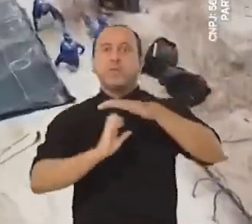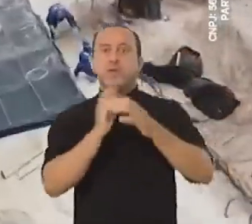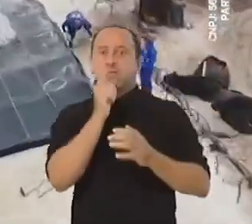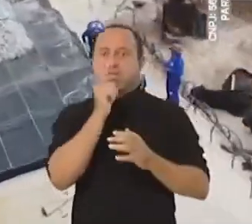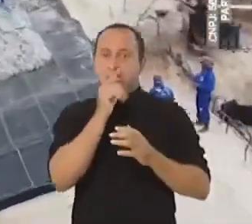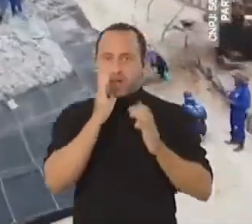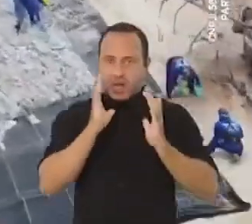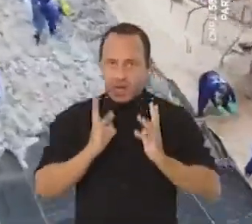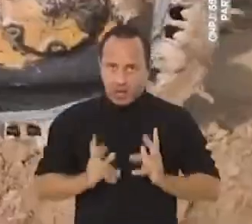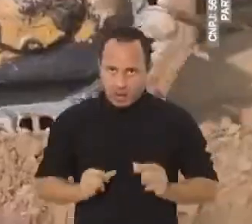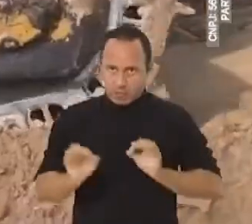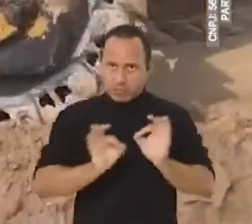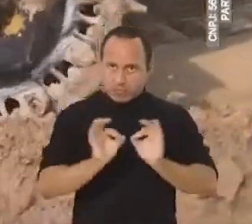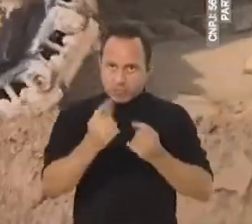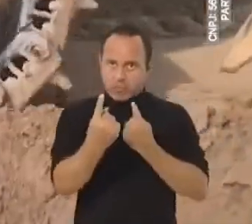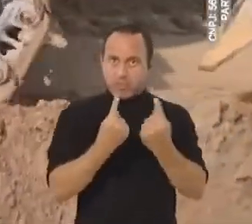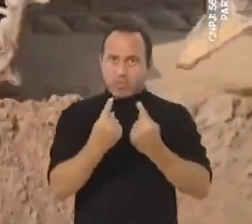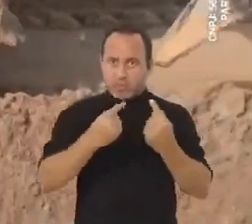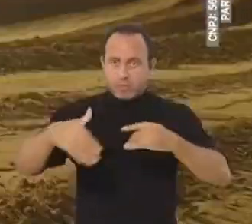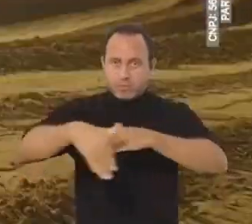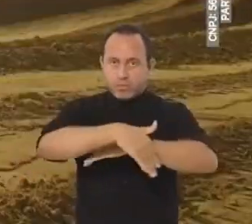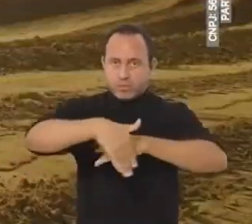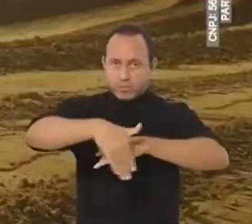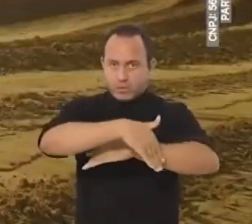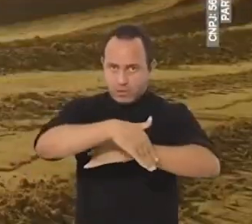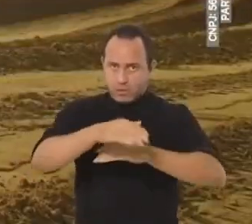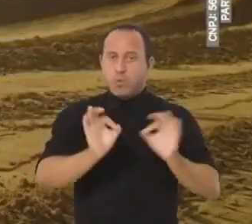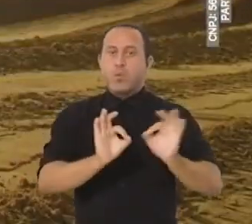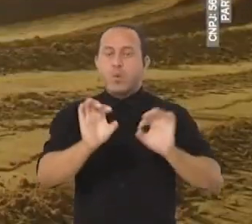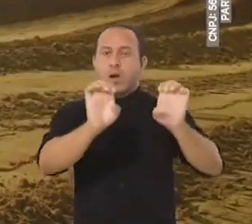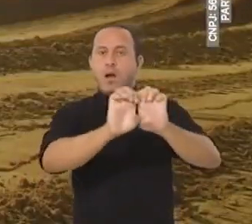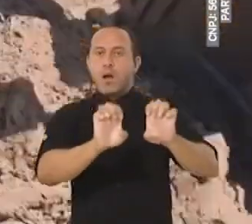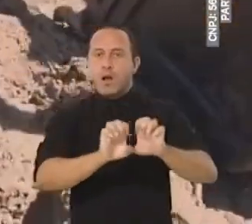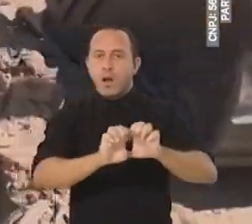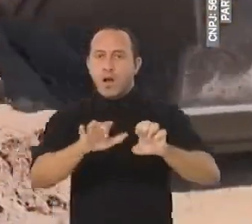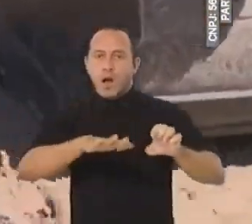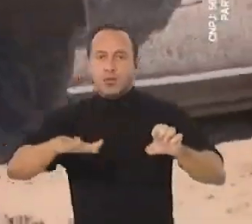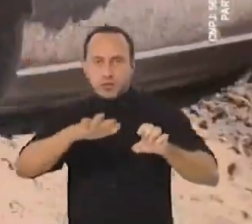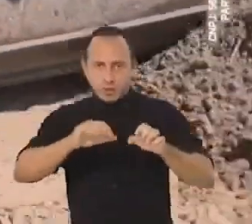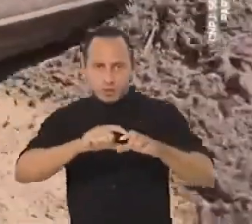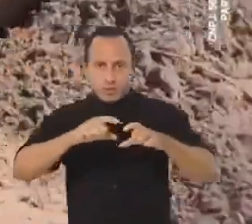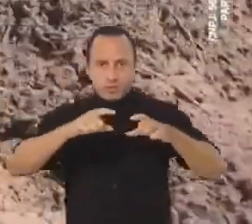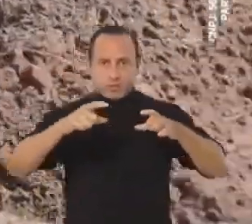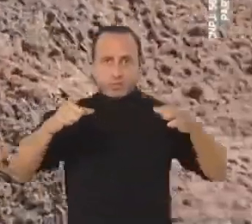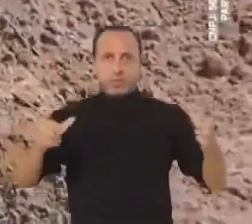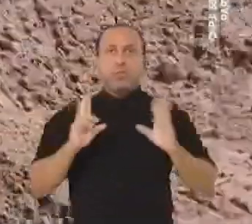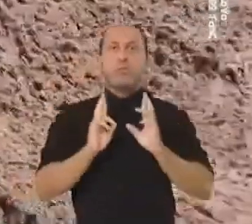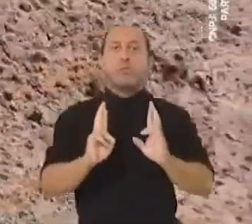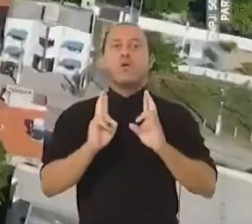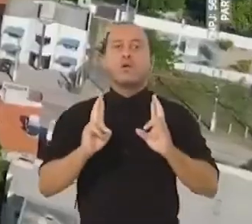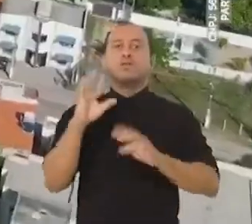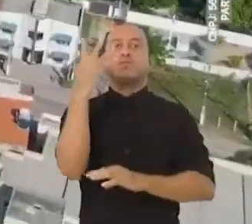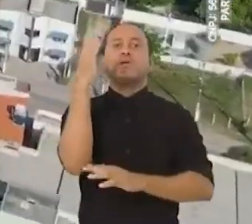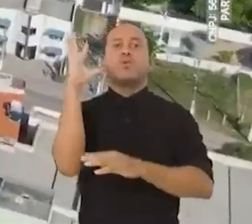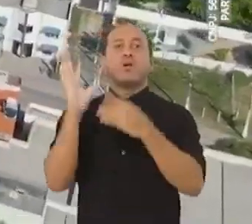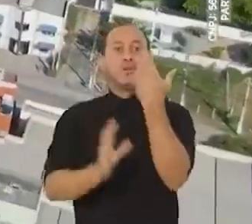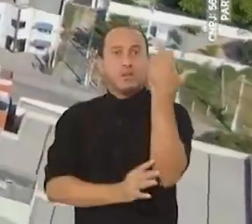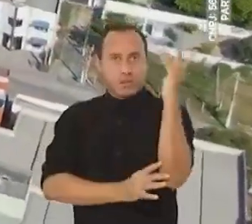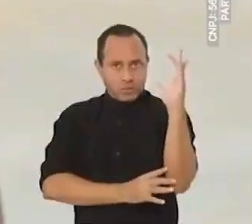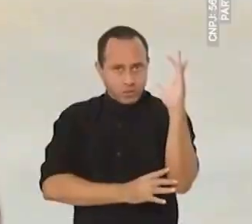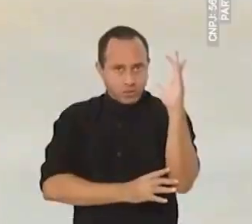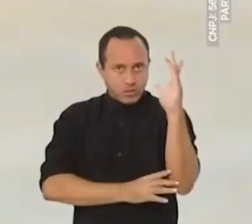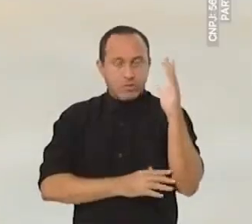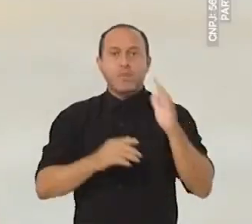estação de tratamento, duas grandes avenidas e pavimentação das ruas. A zona de expansão vai crescer com respeito ao meio